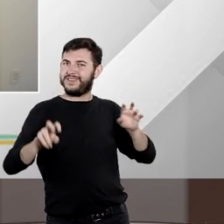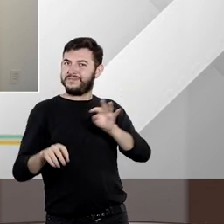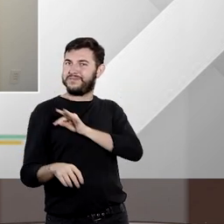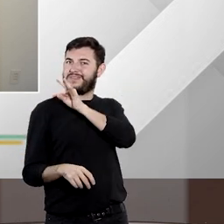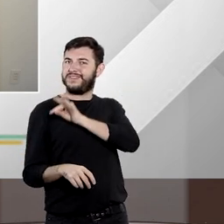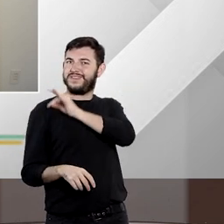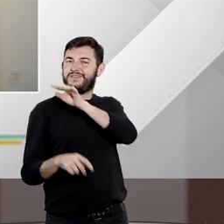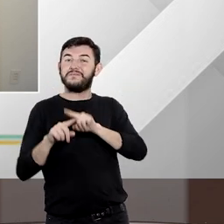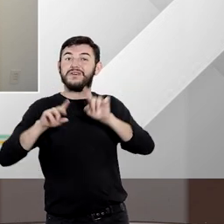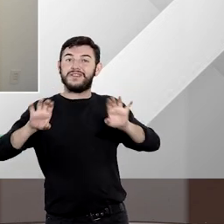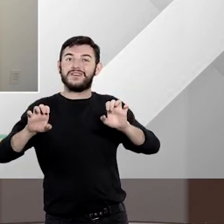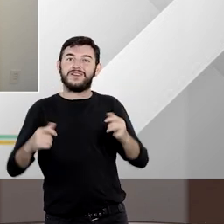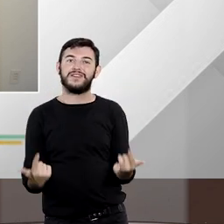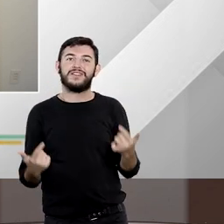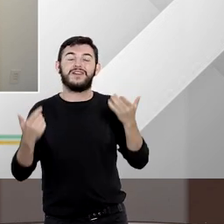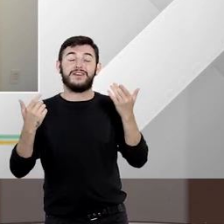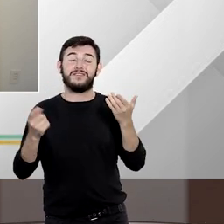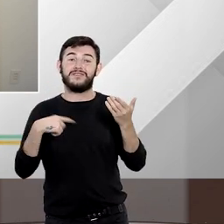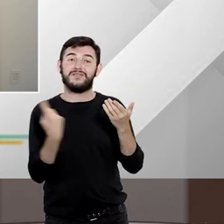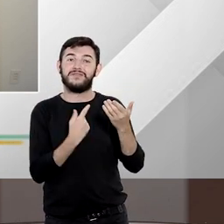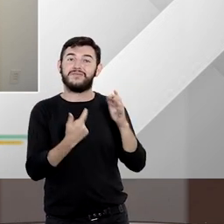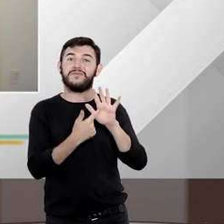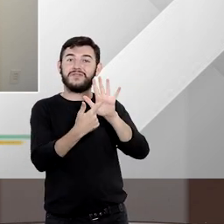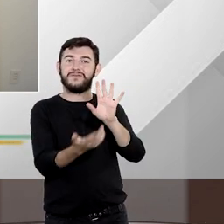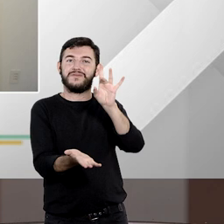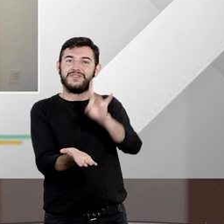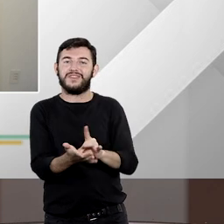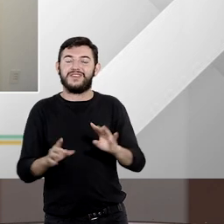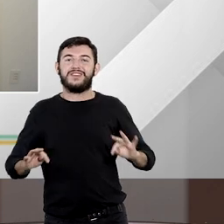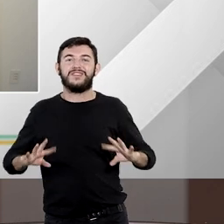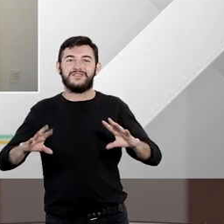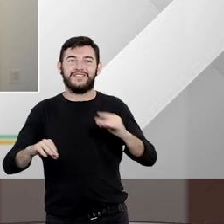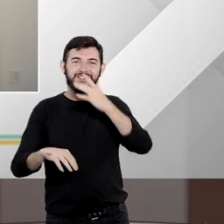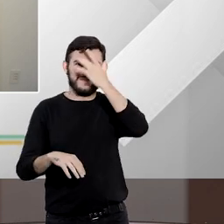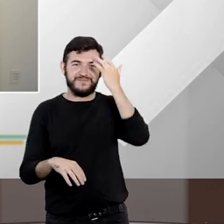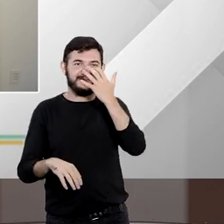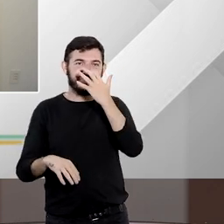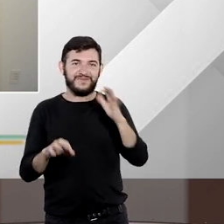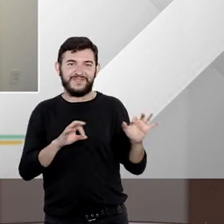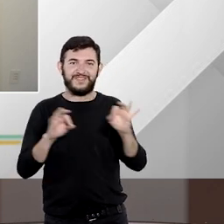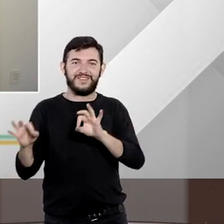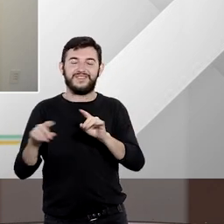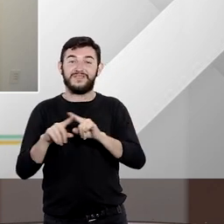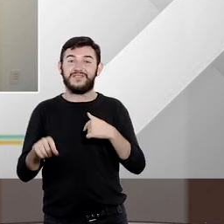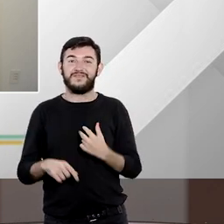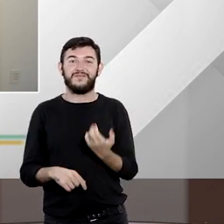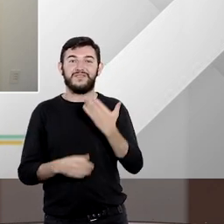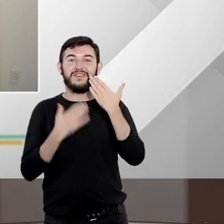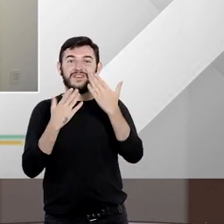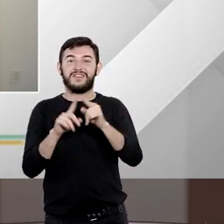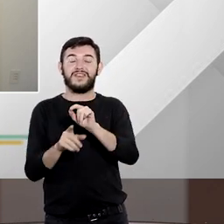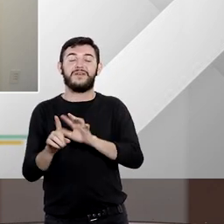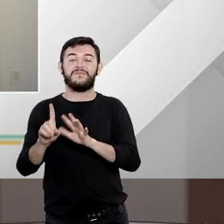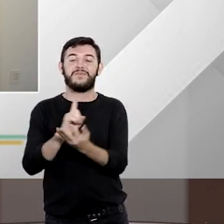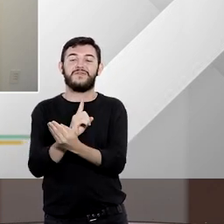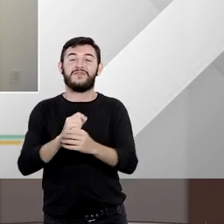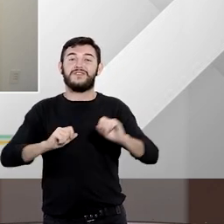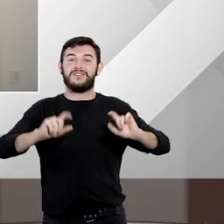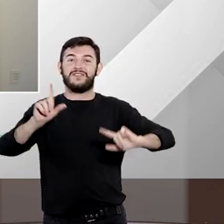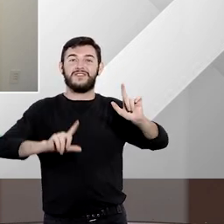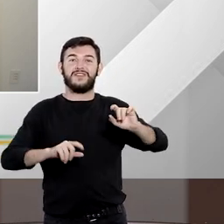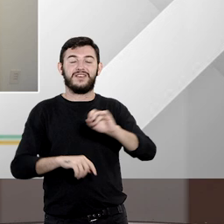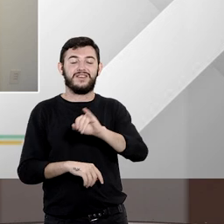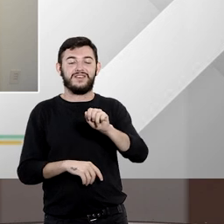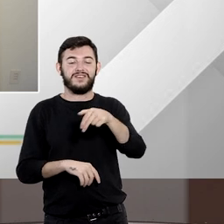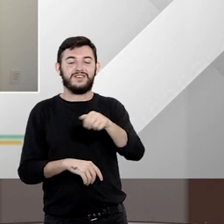mas que a gente tenta trazer para a realidade e todos aqueles que estão nos acompanhando aqui queria agradecer a produção do programa a Jana